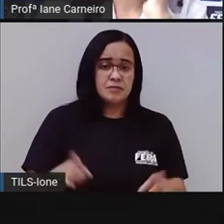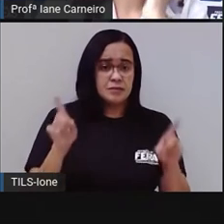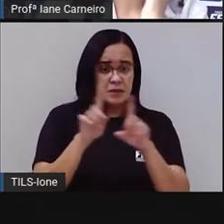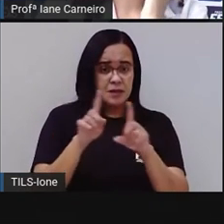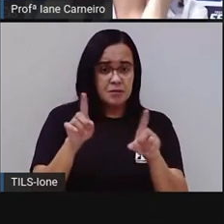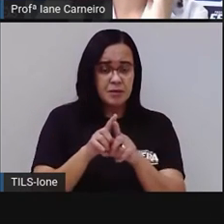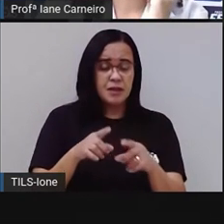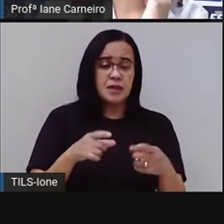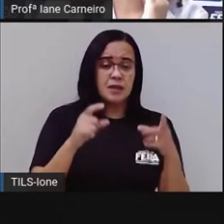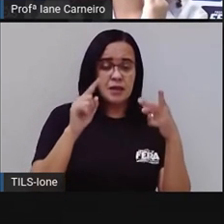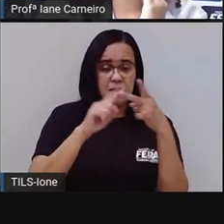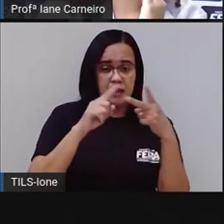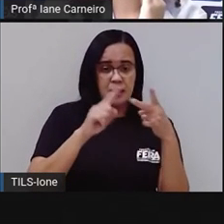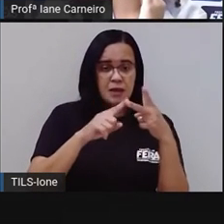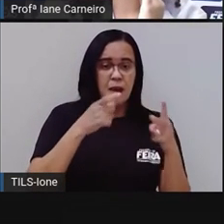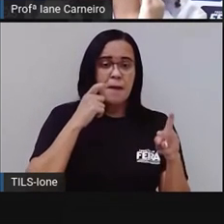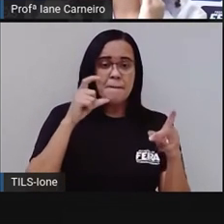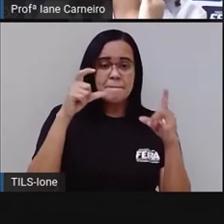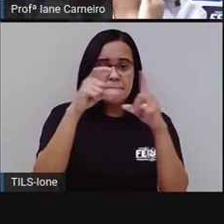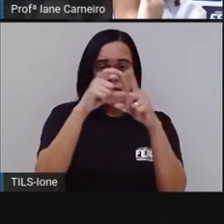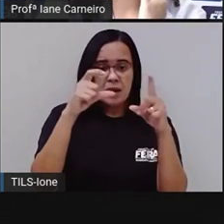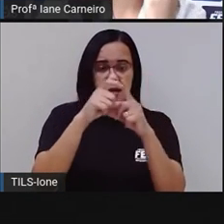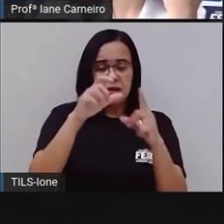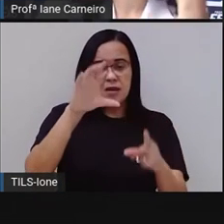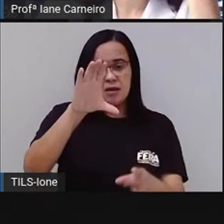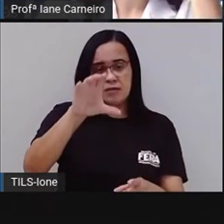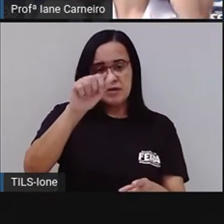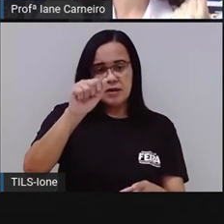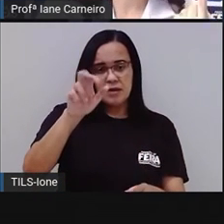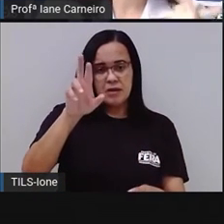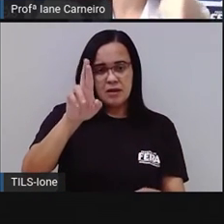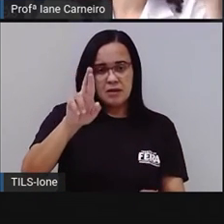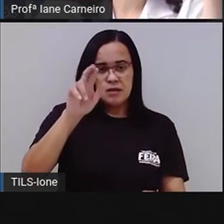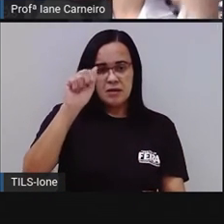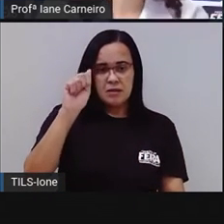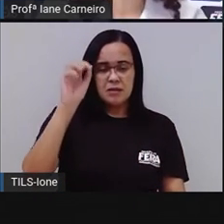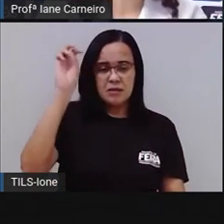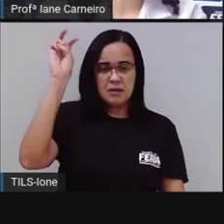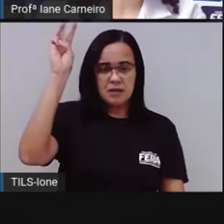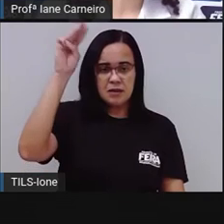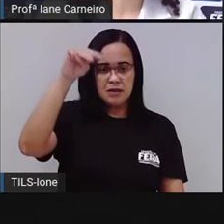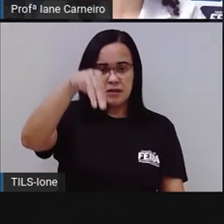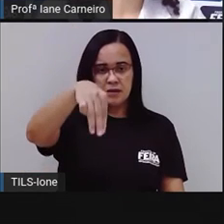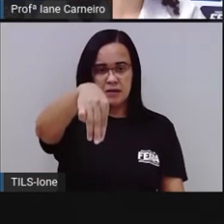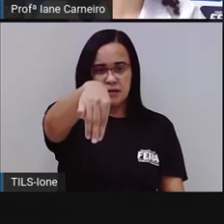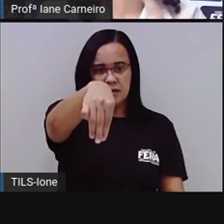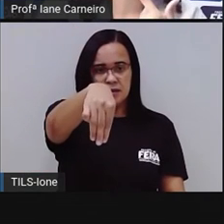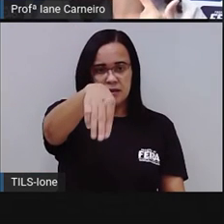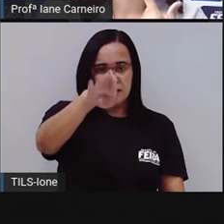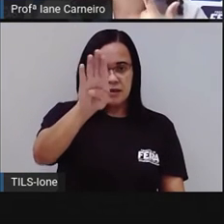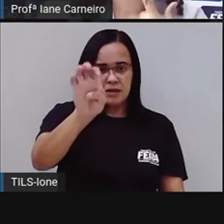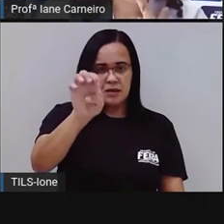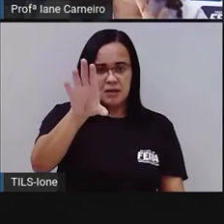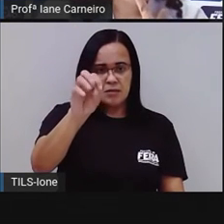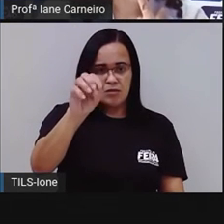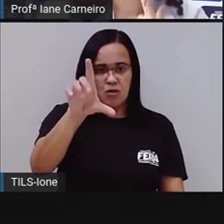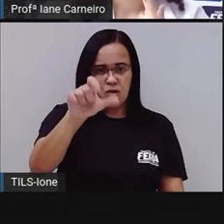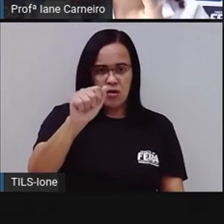carambola, será que tem uma palavra dentro da palavra carambola?